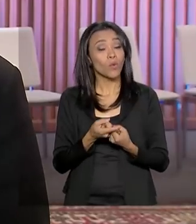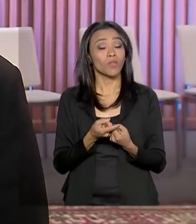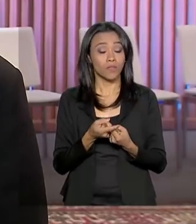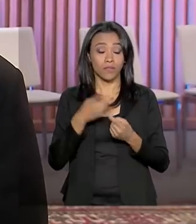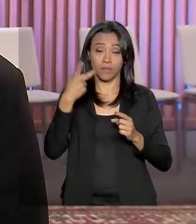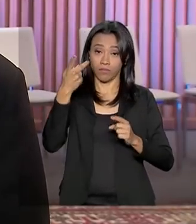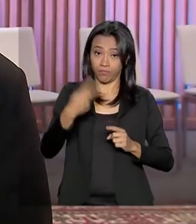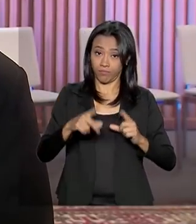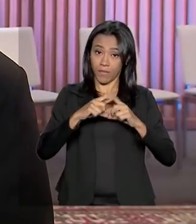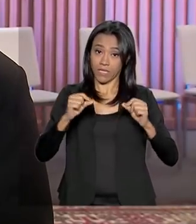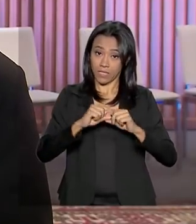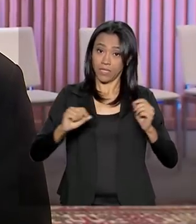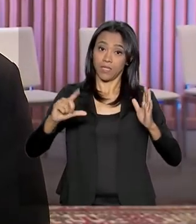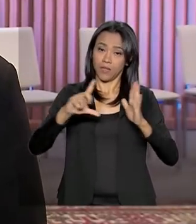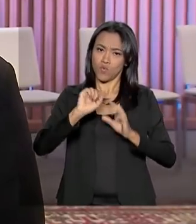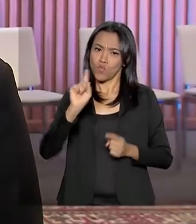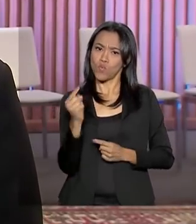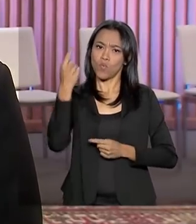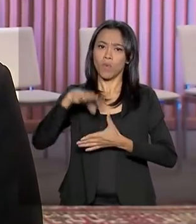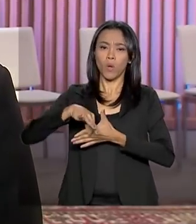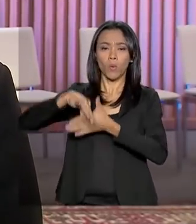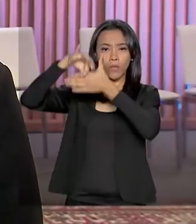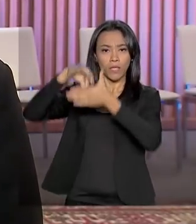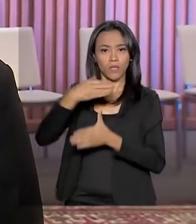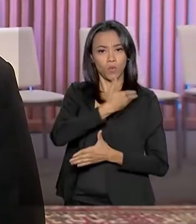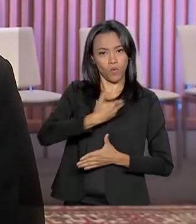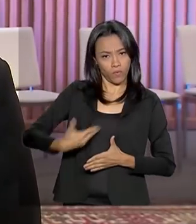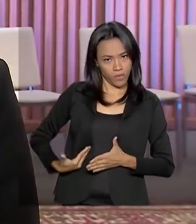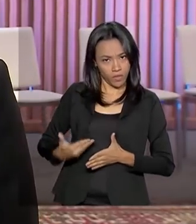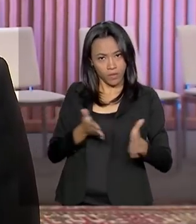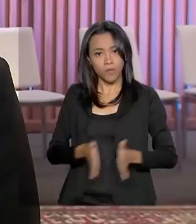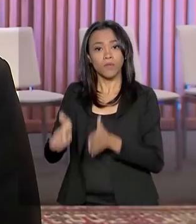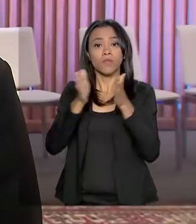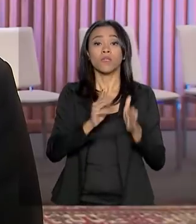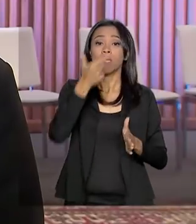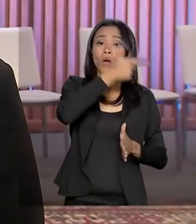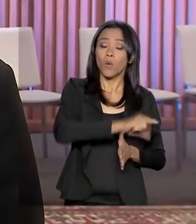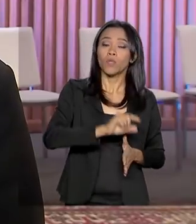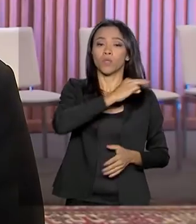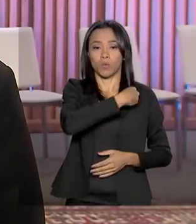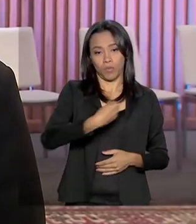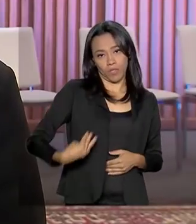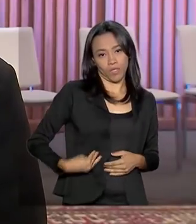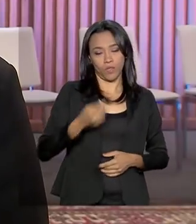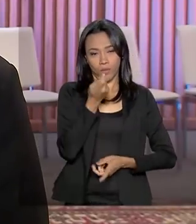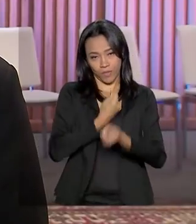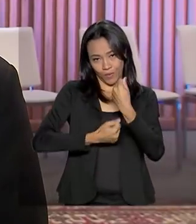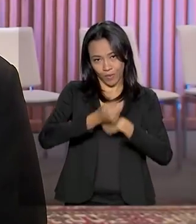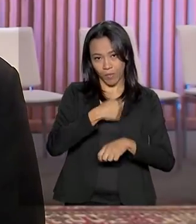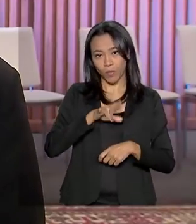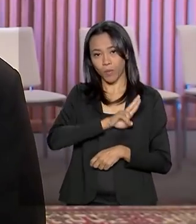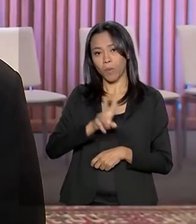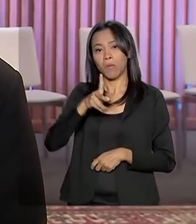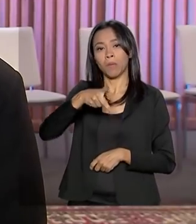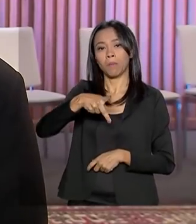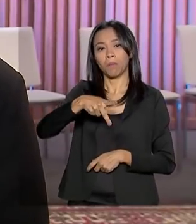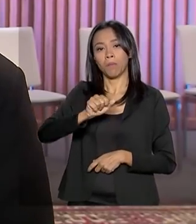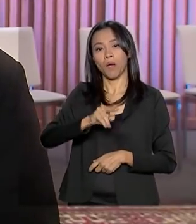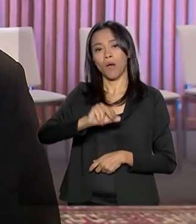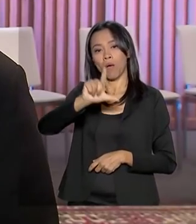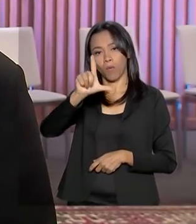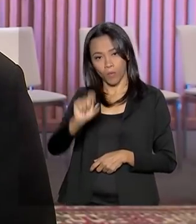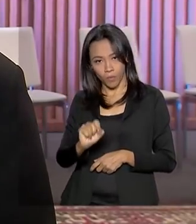Planalto. Uma com o líder do governo na Câmara, o deputado Vitor Hugo, e outra com o ministro da Economia, Paulo Guedes. Nesses dois